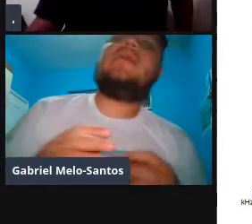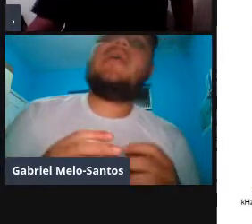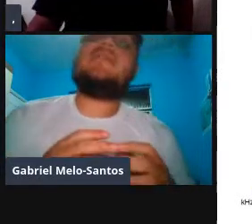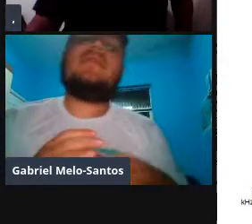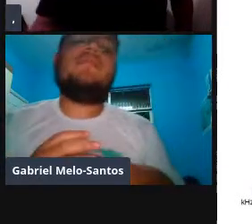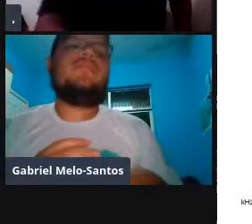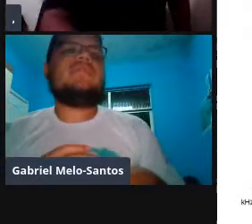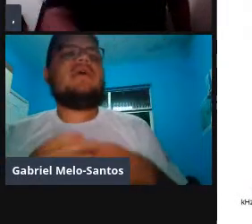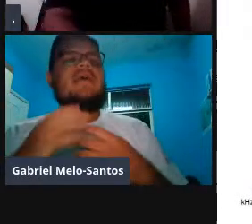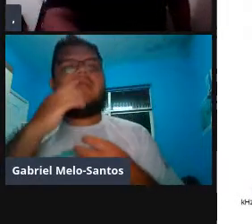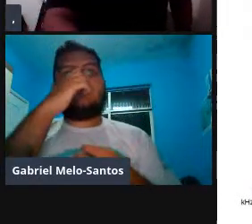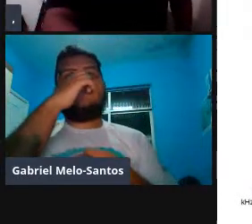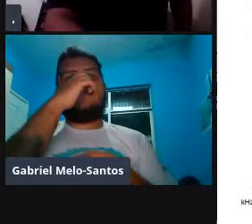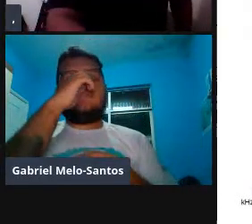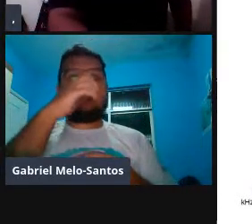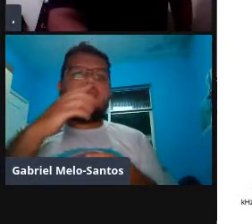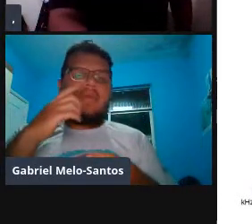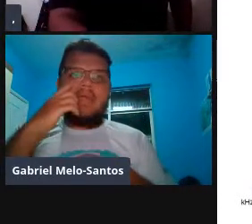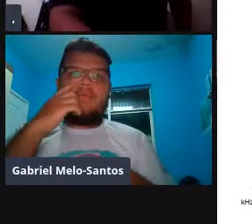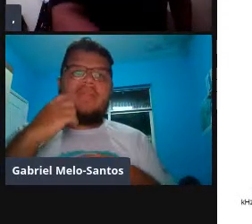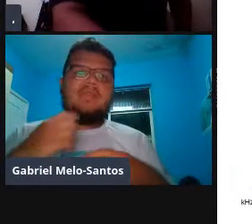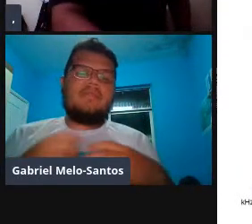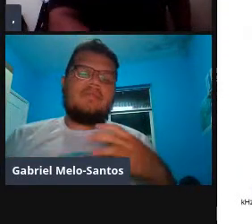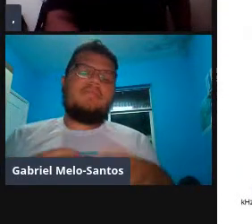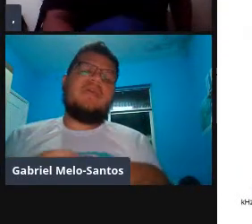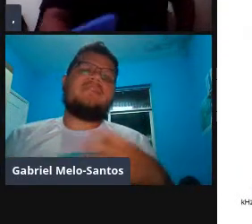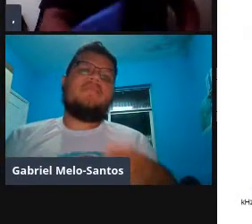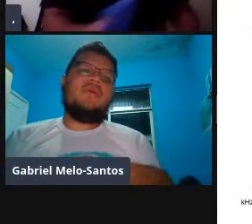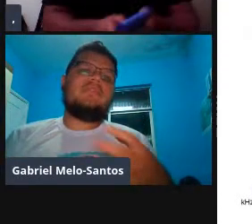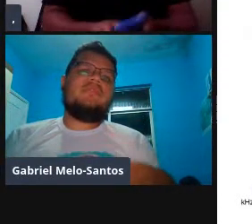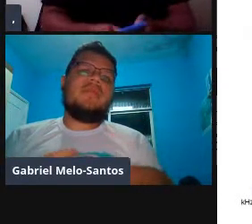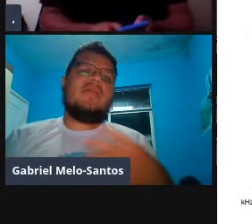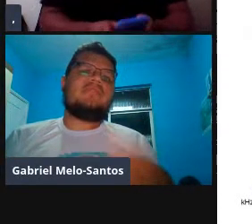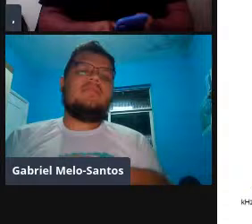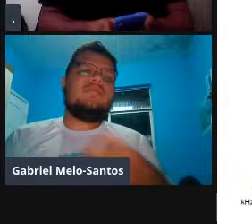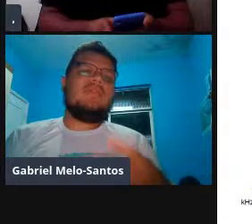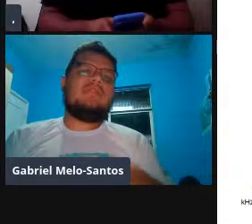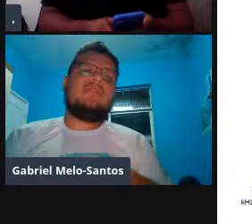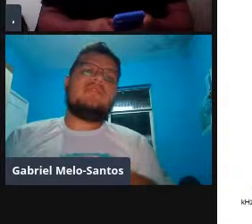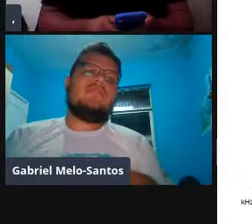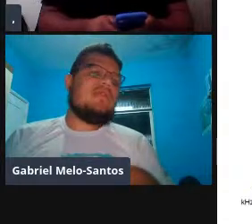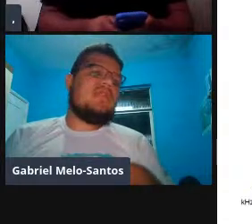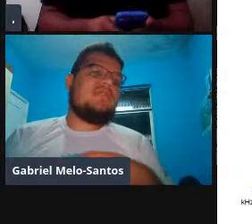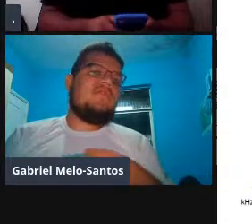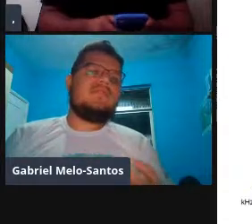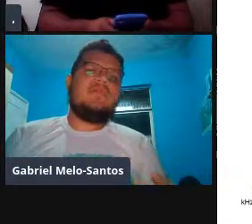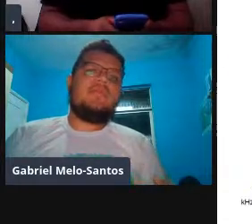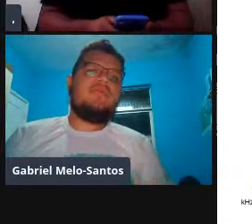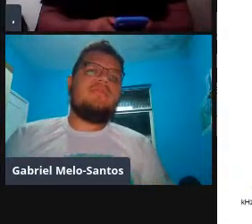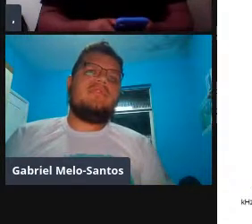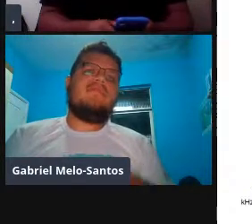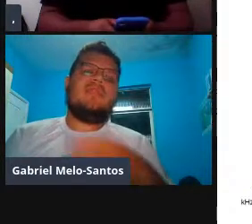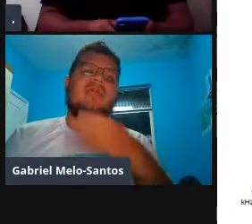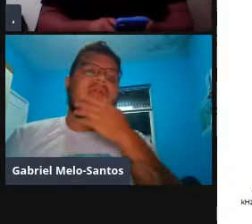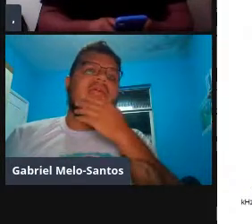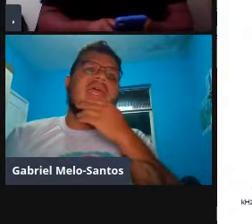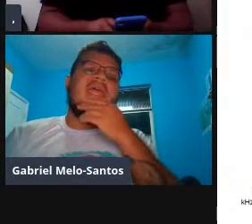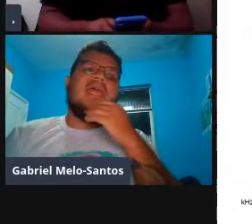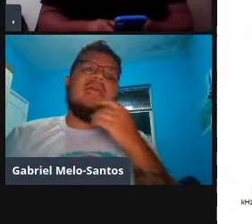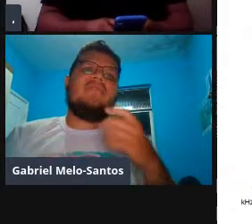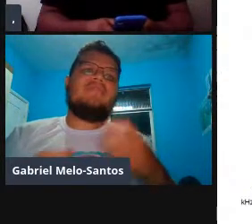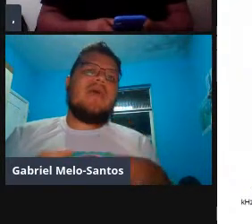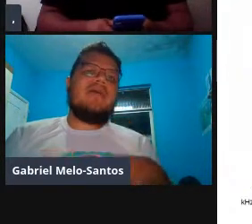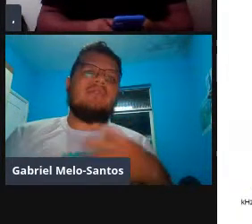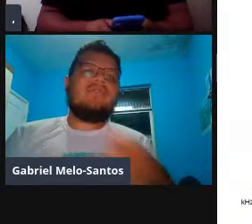E essa música, ela é dita, é uma das hipóteses para que essa música existe, é de que ela tem função reprodutiva, né,